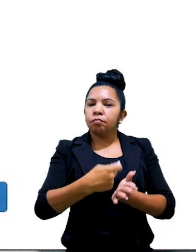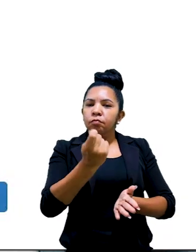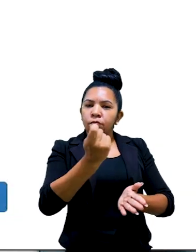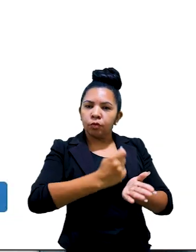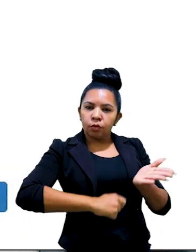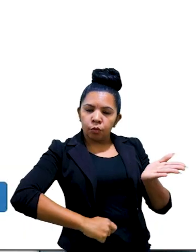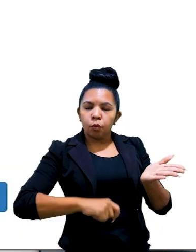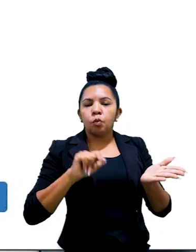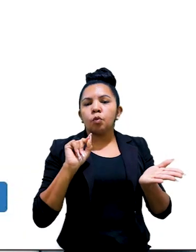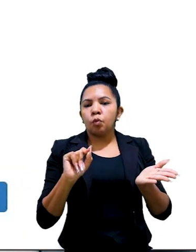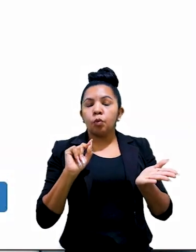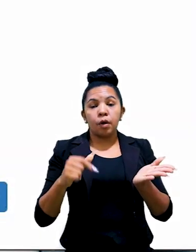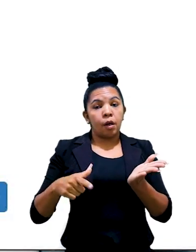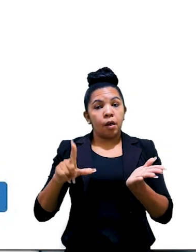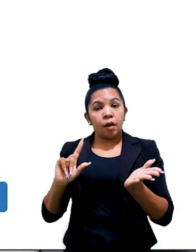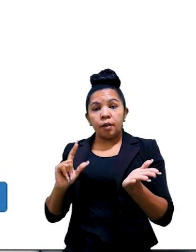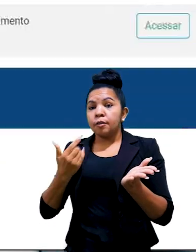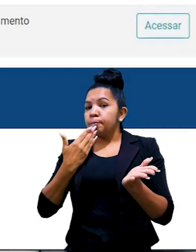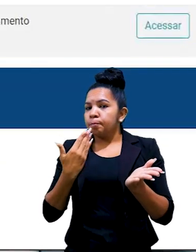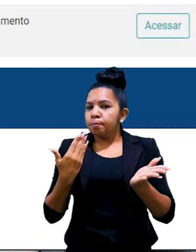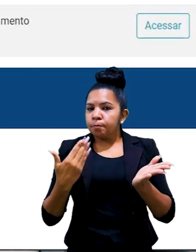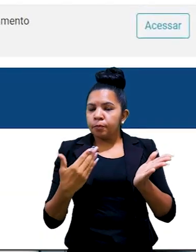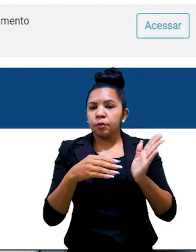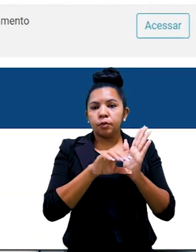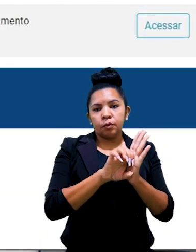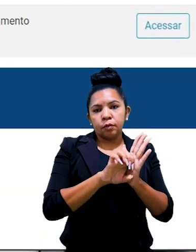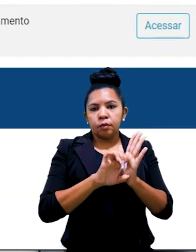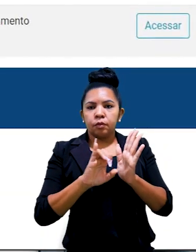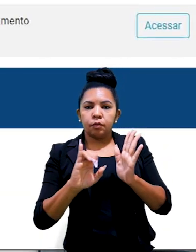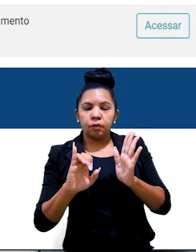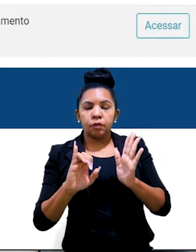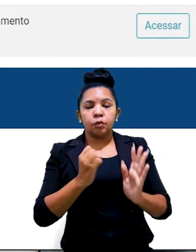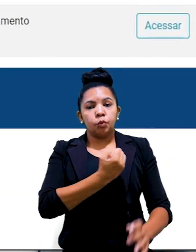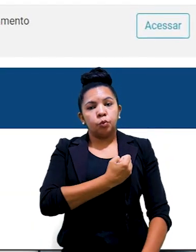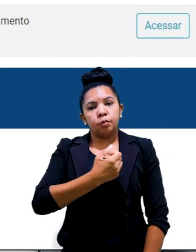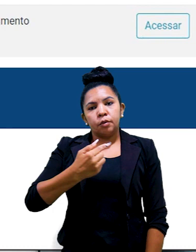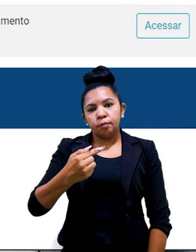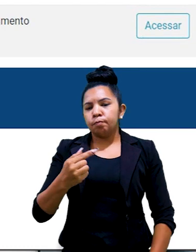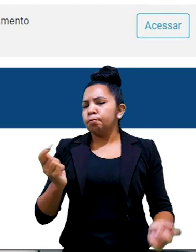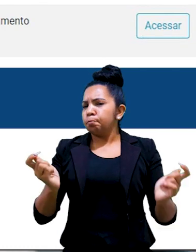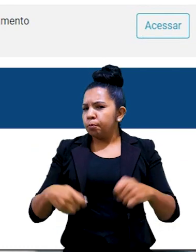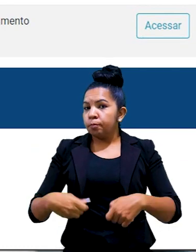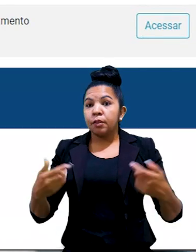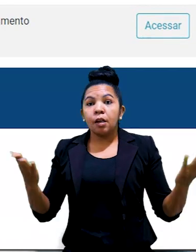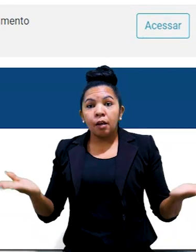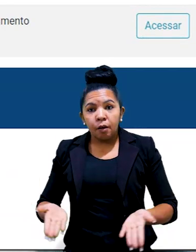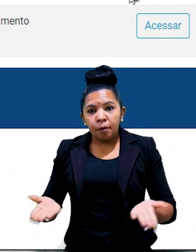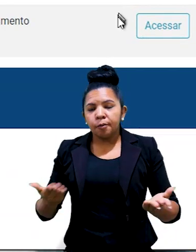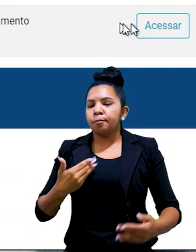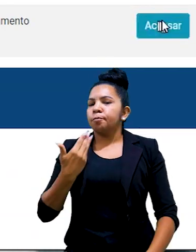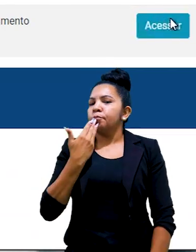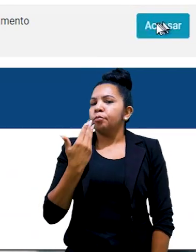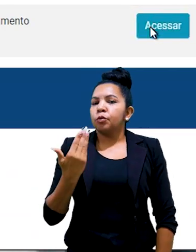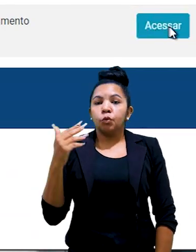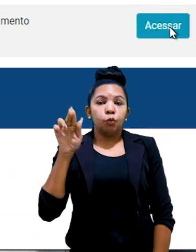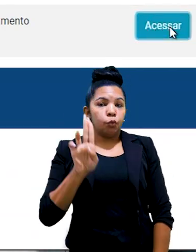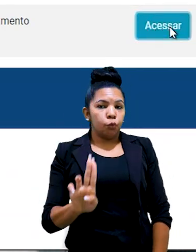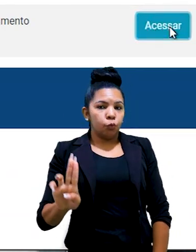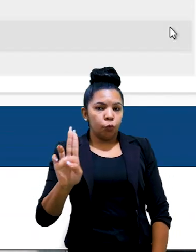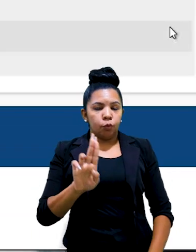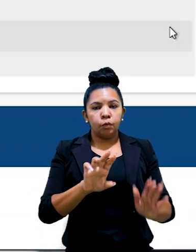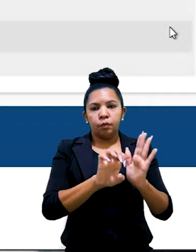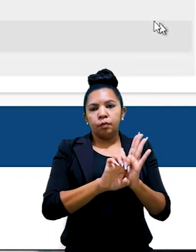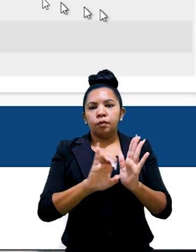se inscreveram na isenção solicitada no edital passado, edital 7, possam agora fazer a